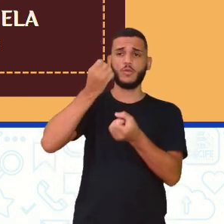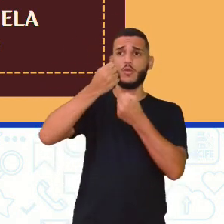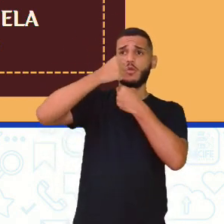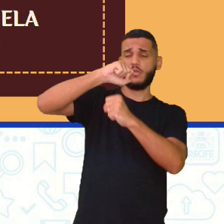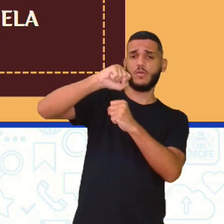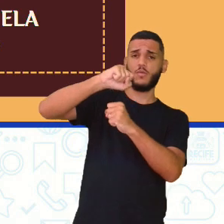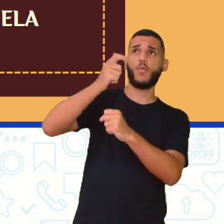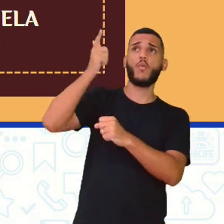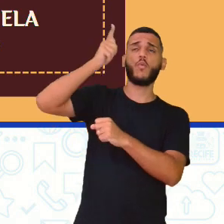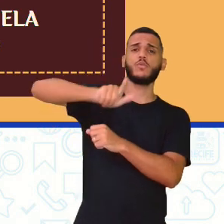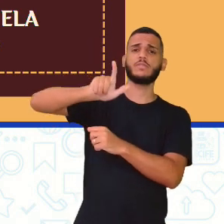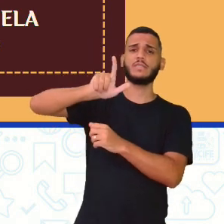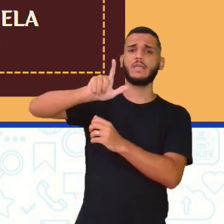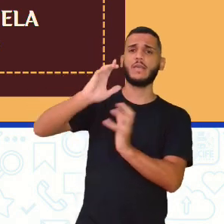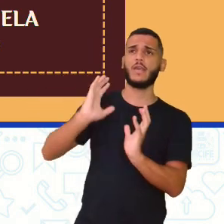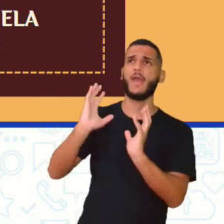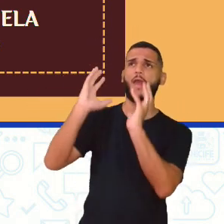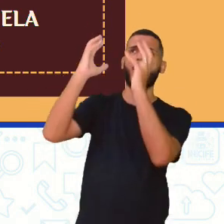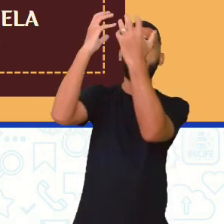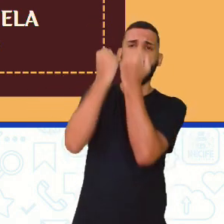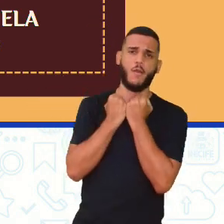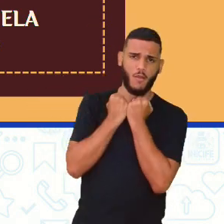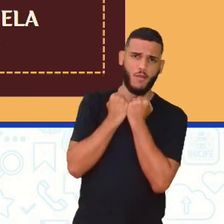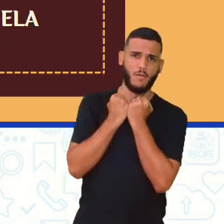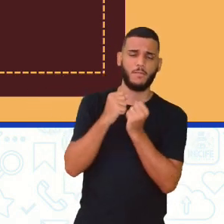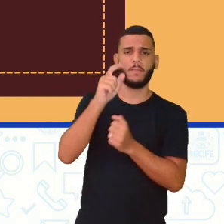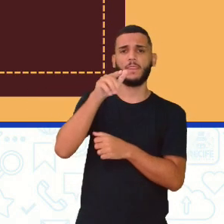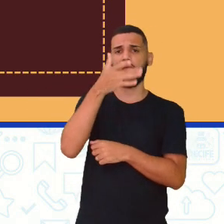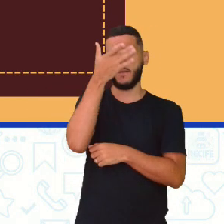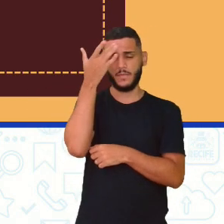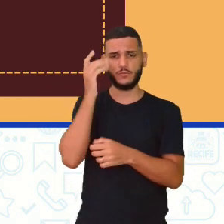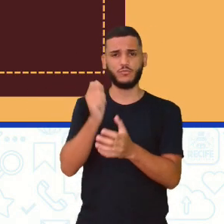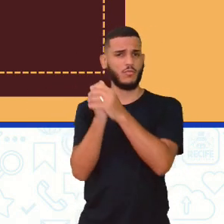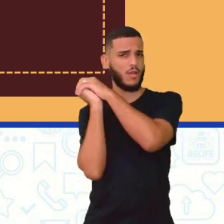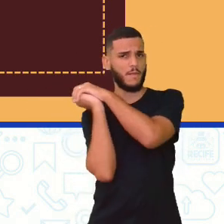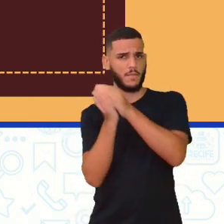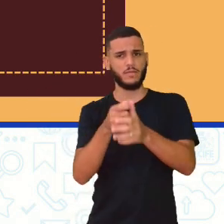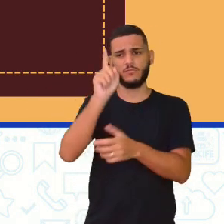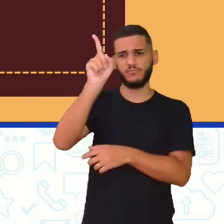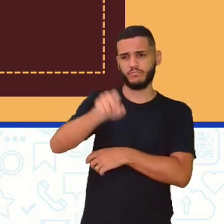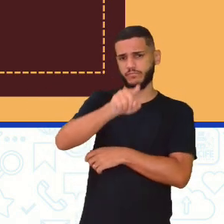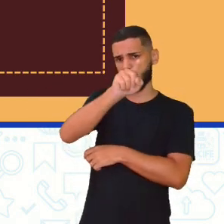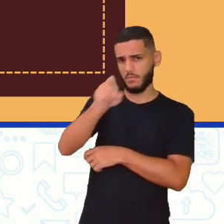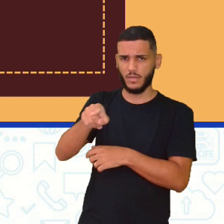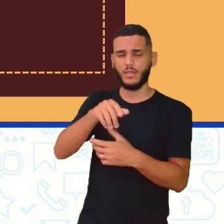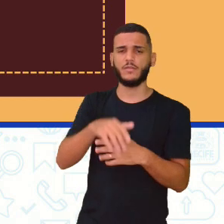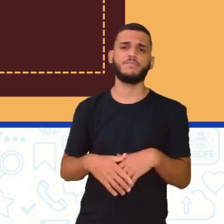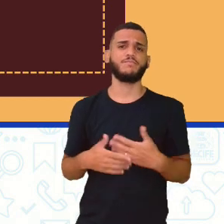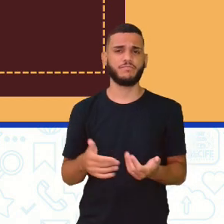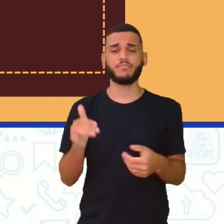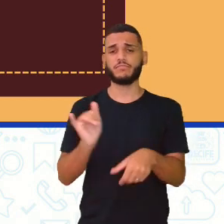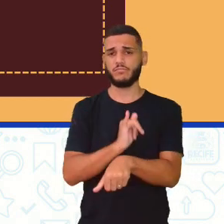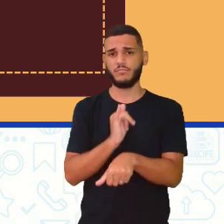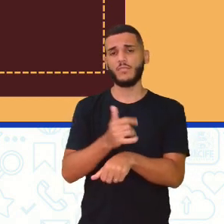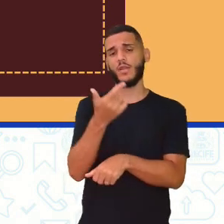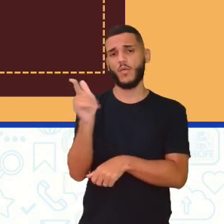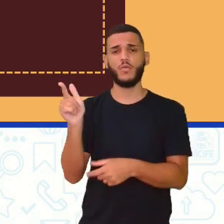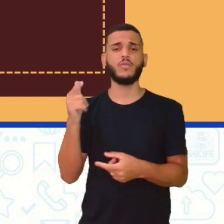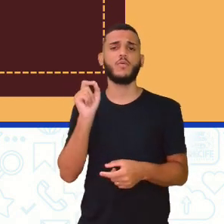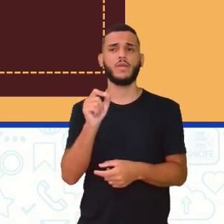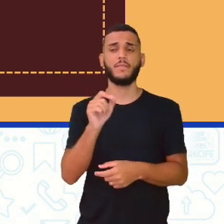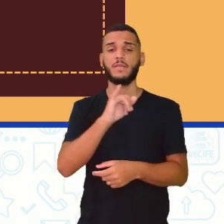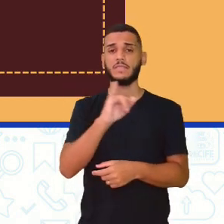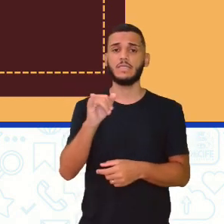no ar, o rebatedor, ele já é eliminado. Outra forma é se a bola tocar,